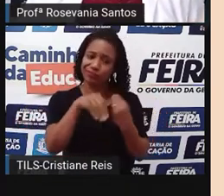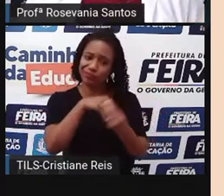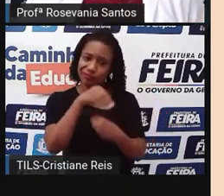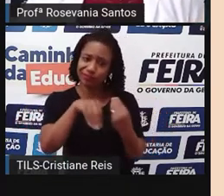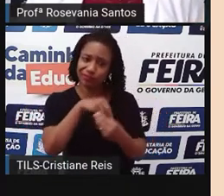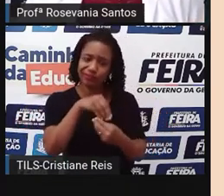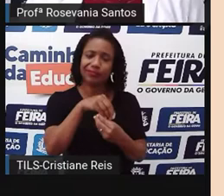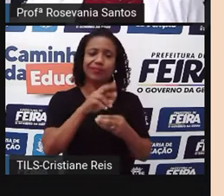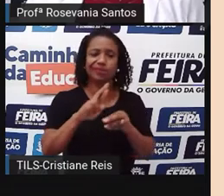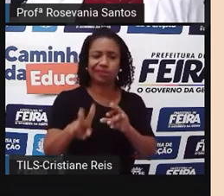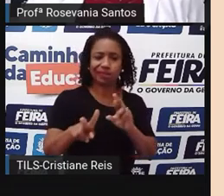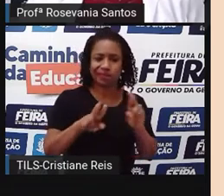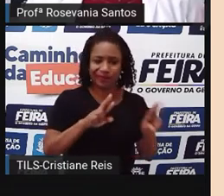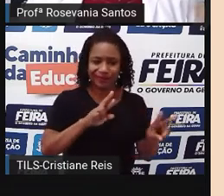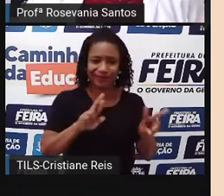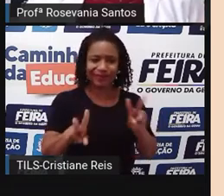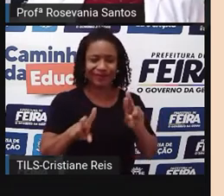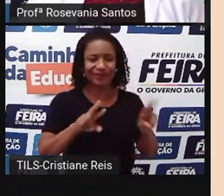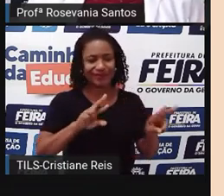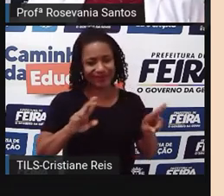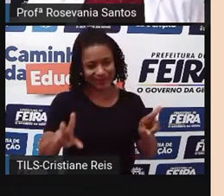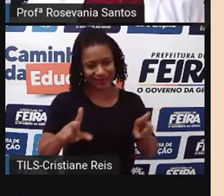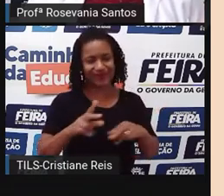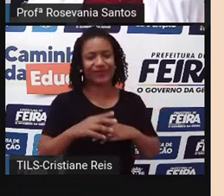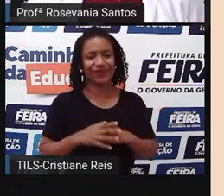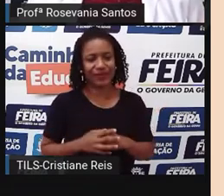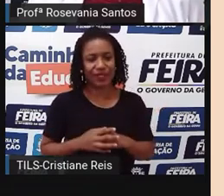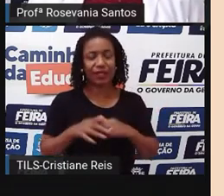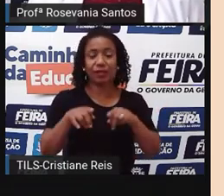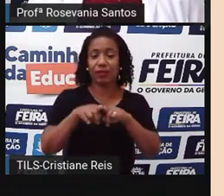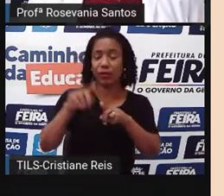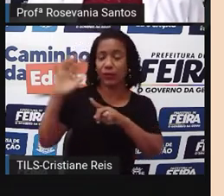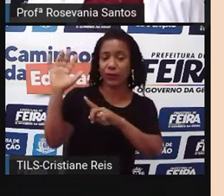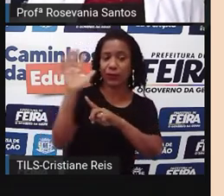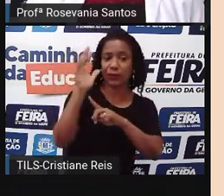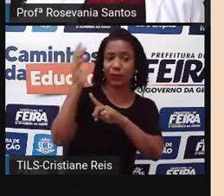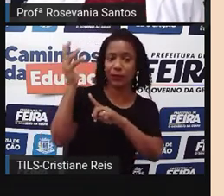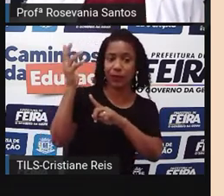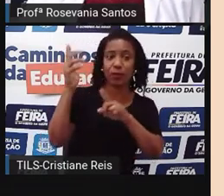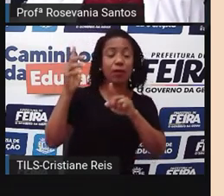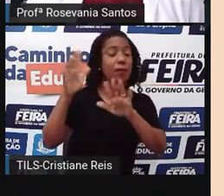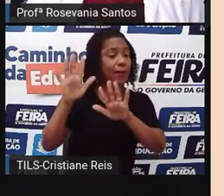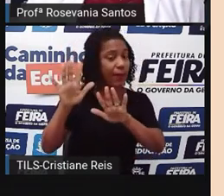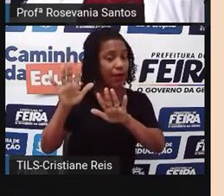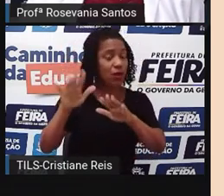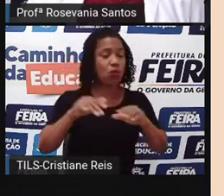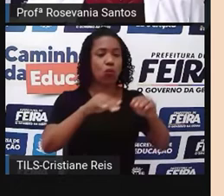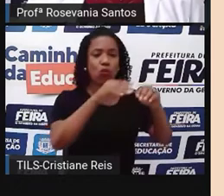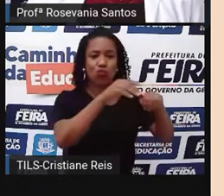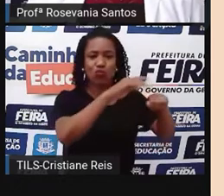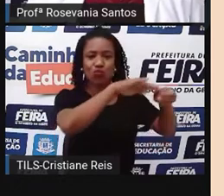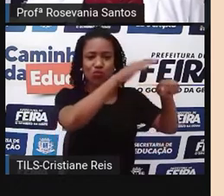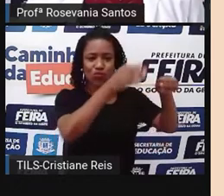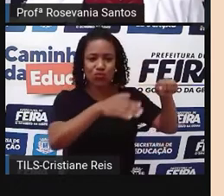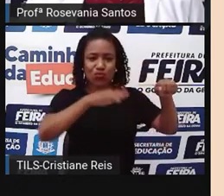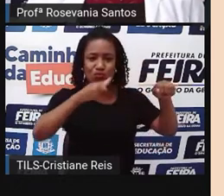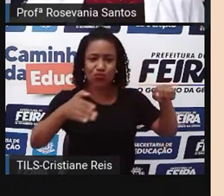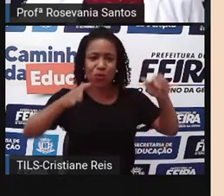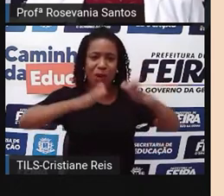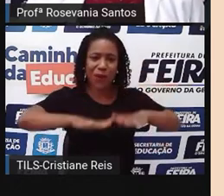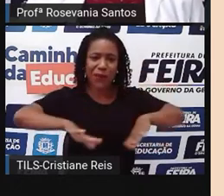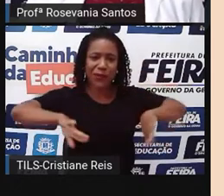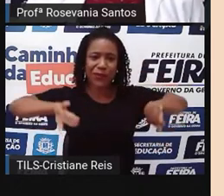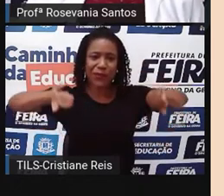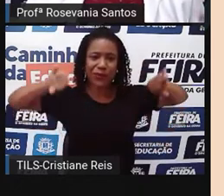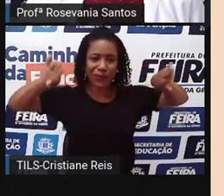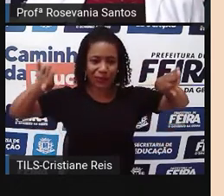espaços aí. E tem vários, a depender também do clima, a depender do relevo. E da altura do terreno, gente